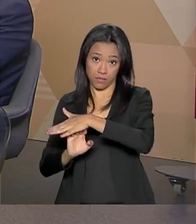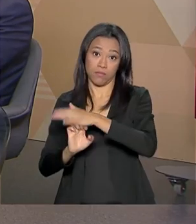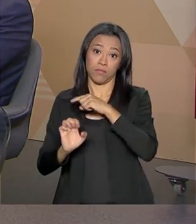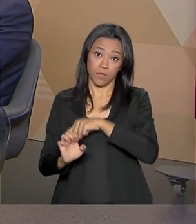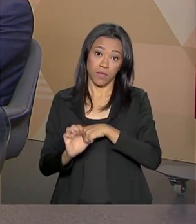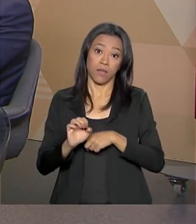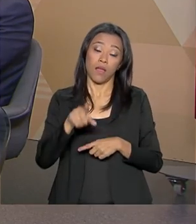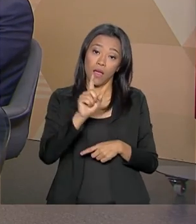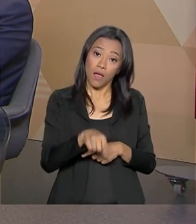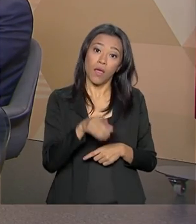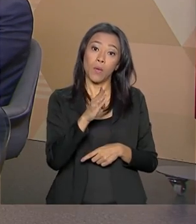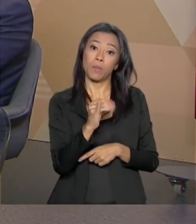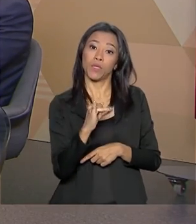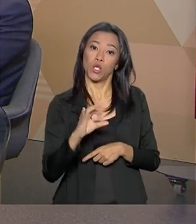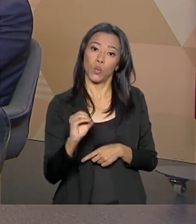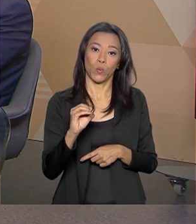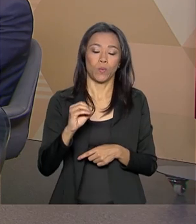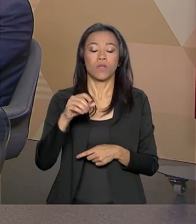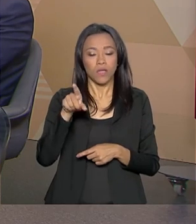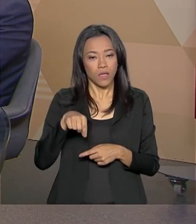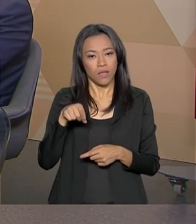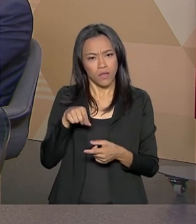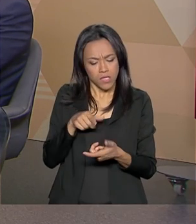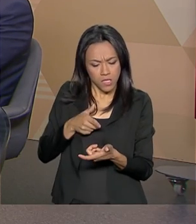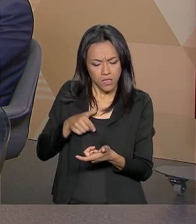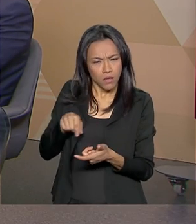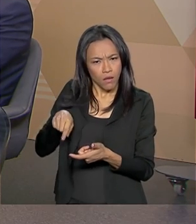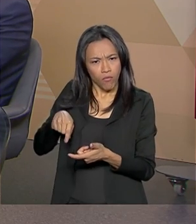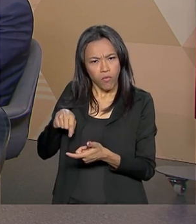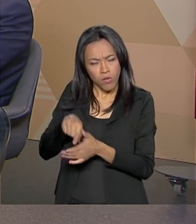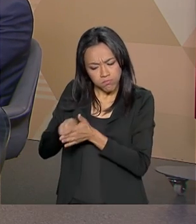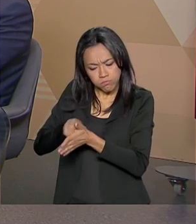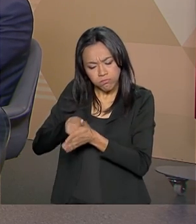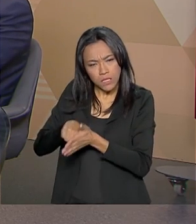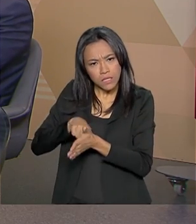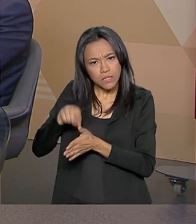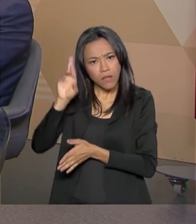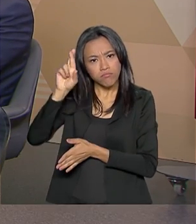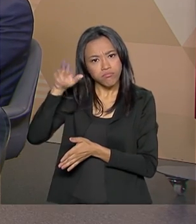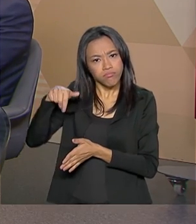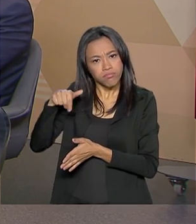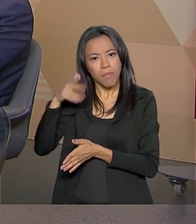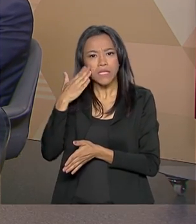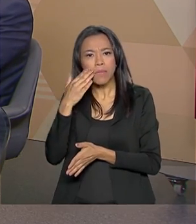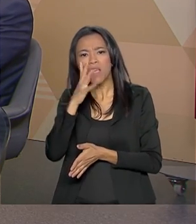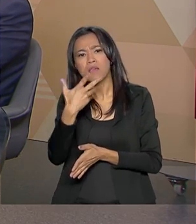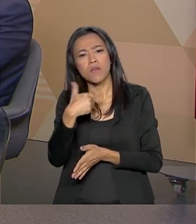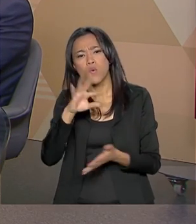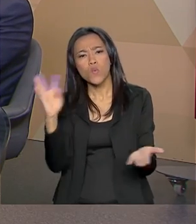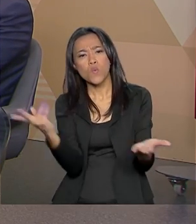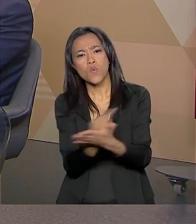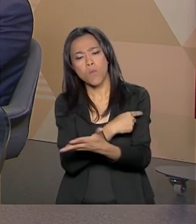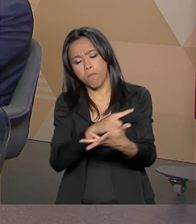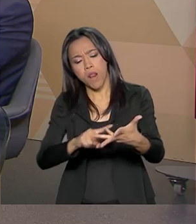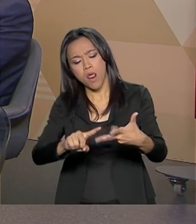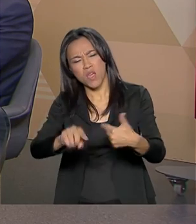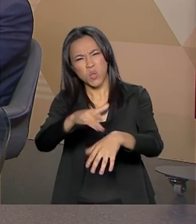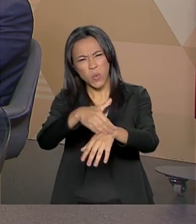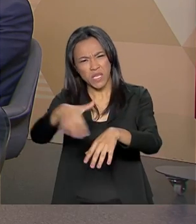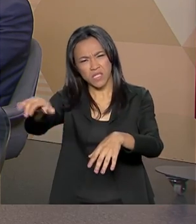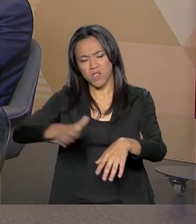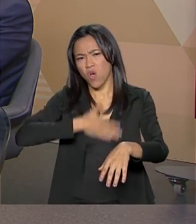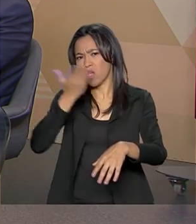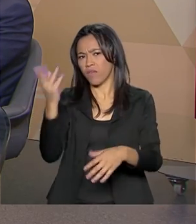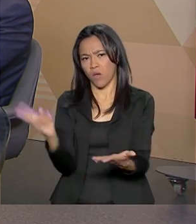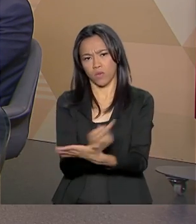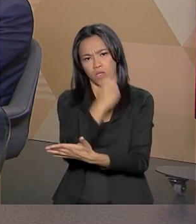bioinsumo que foi desenvolvido pela Embrapa, que é o controle mais eficiente desse vetor, dessas doenças tão terríveis que nós temos